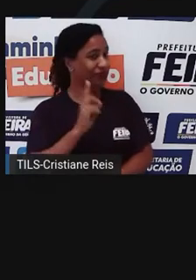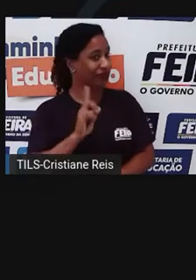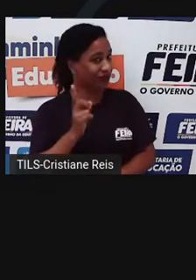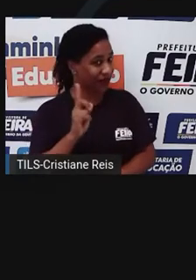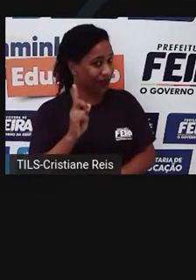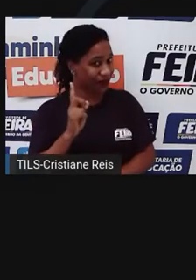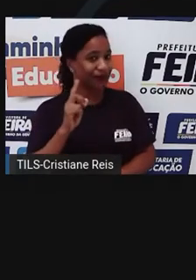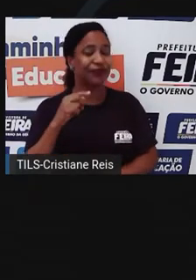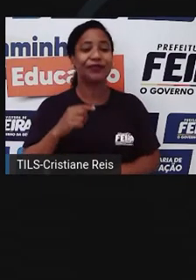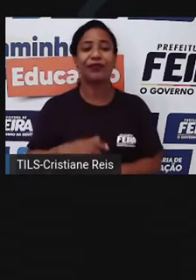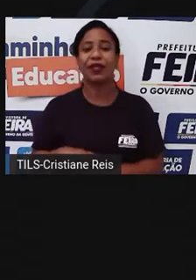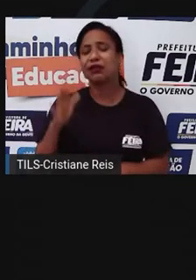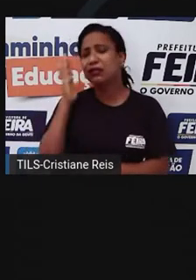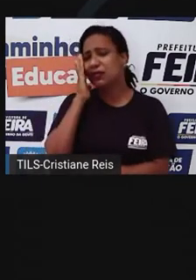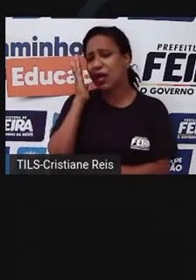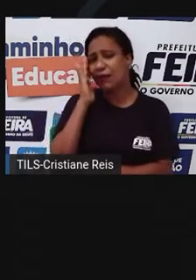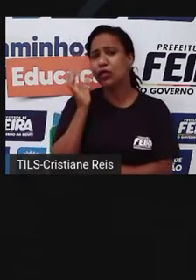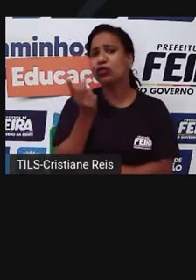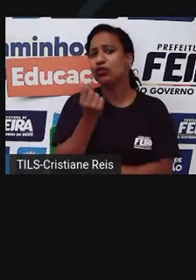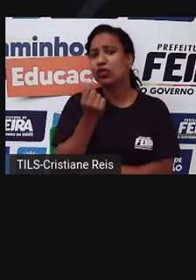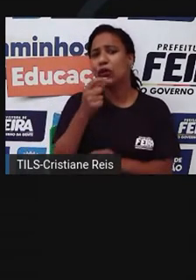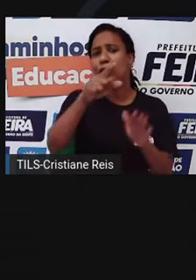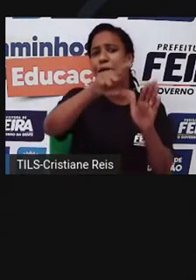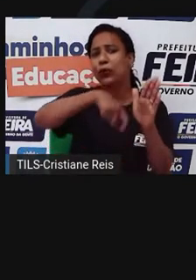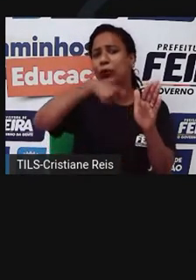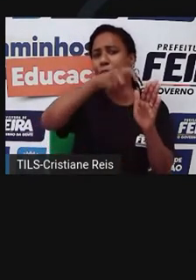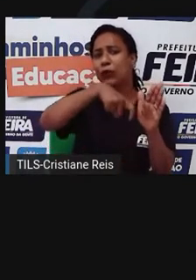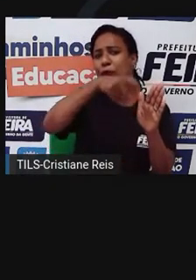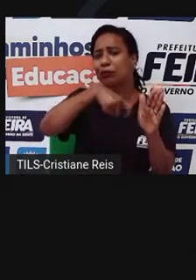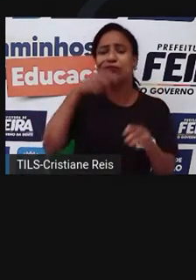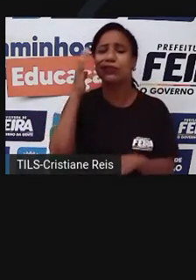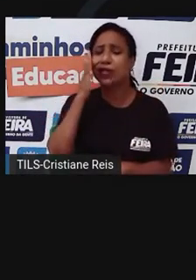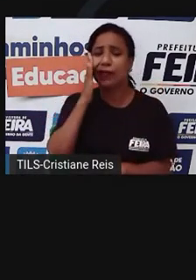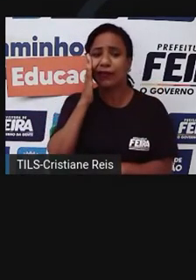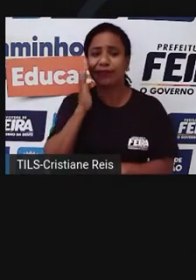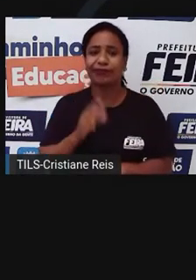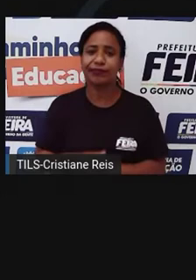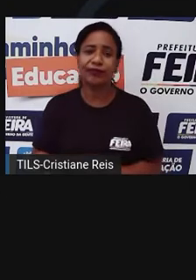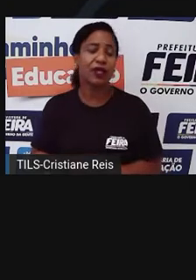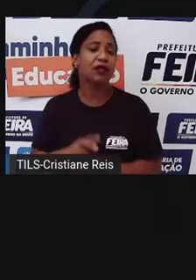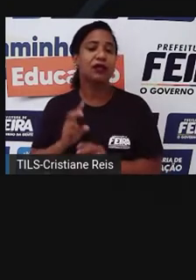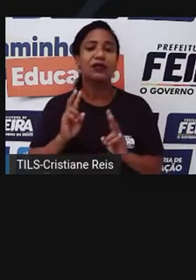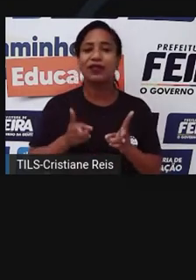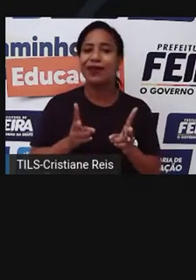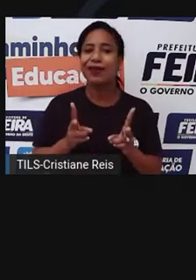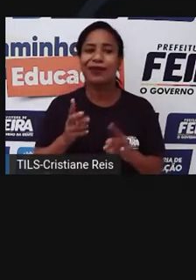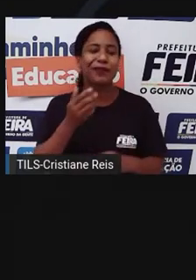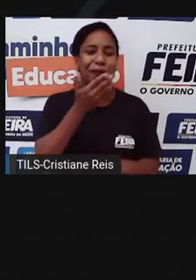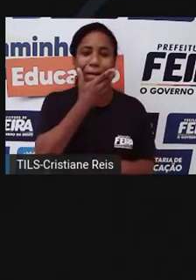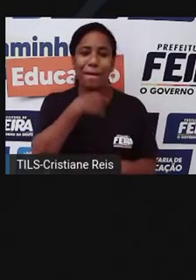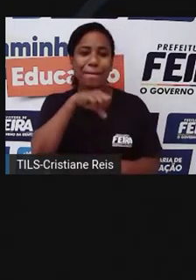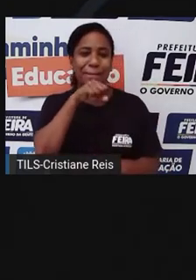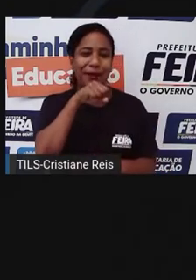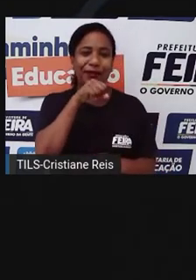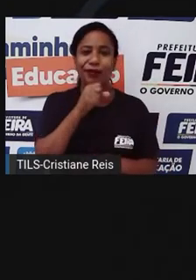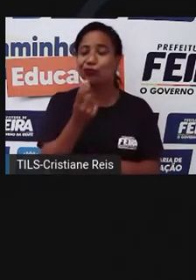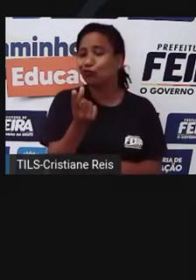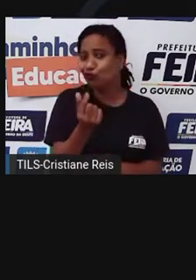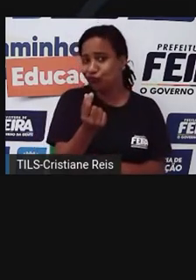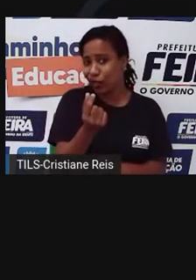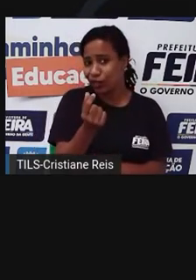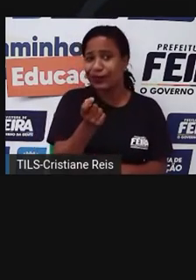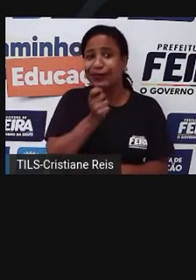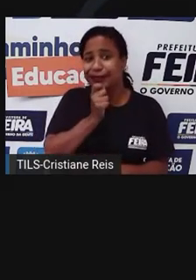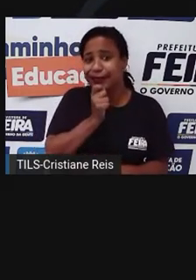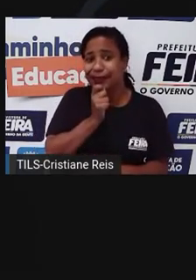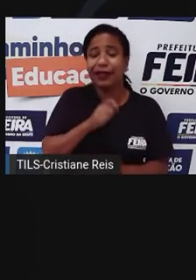mundo sabe que o dinheiro vem do caixa eletrônico. Mas, hein? Toda vez que meu pai tá sem dinheiro, ele vai até um caixa eletrônico,